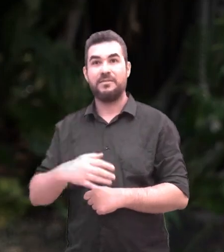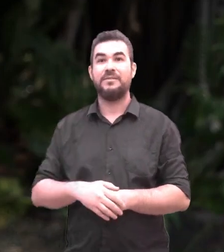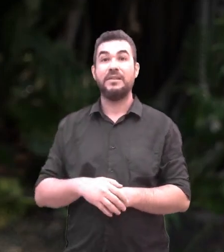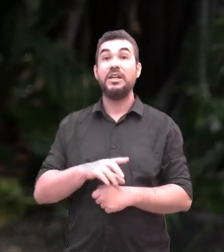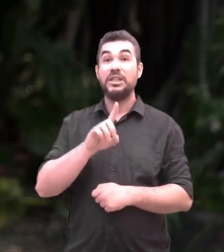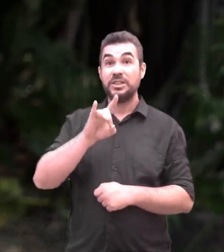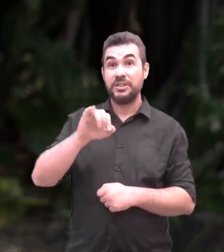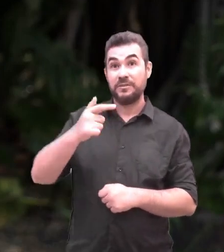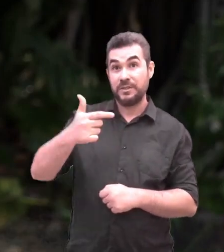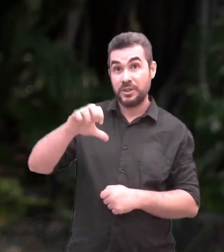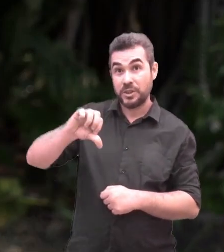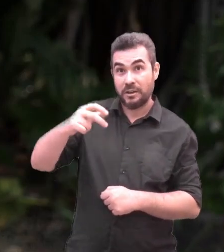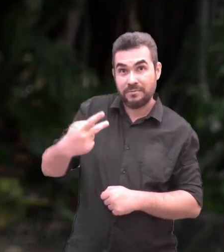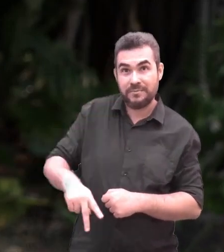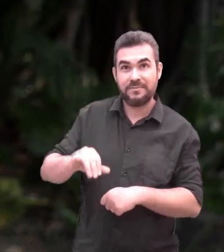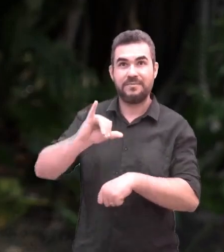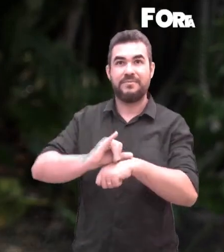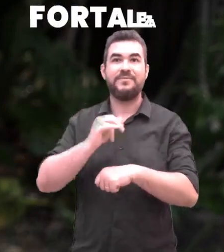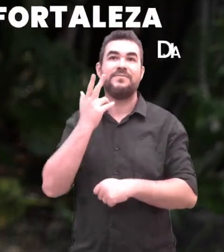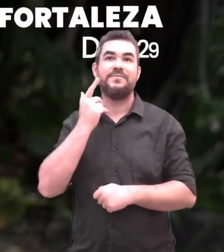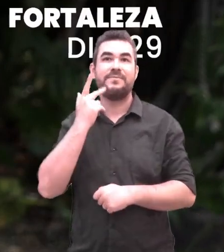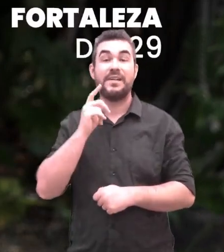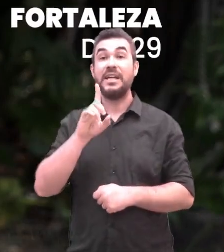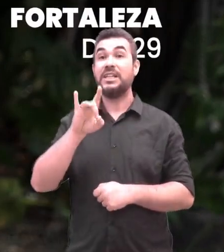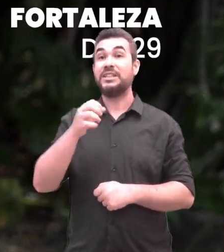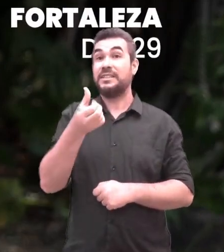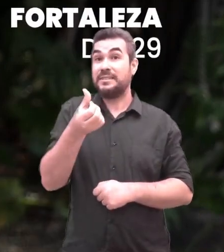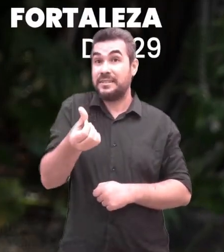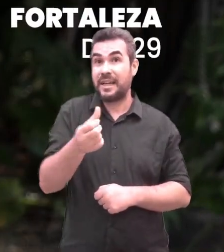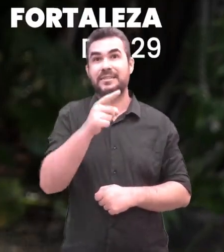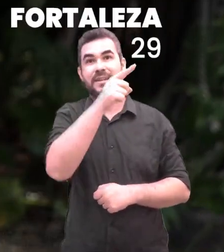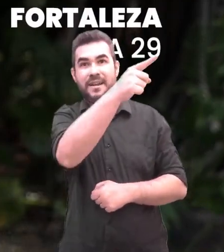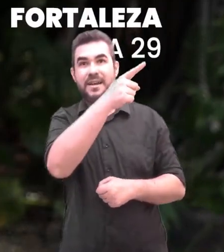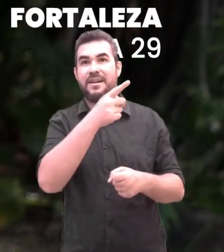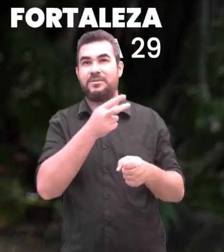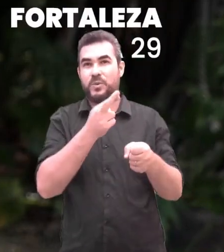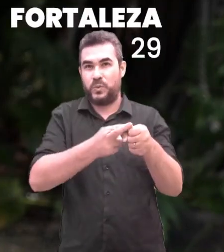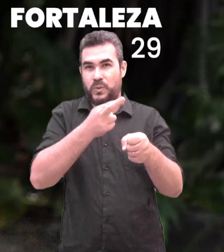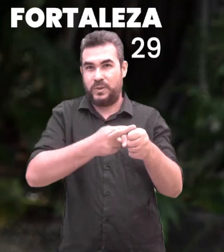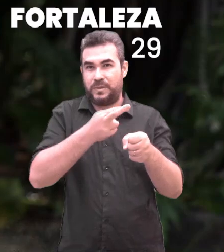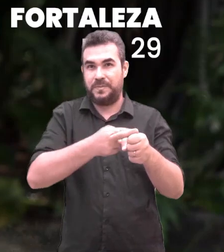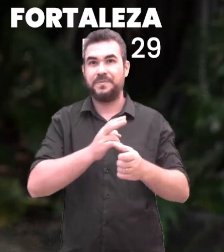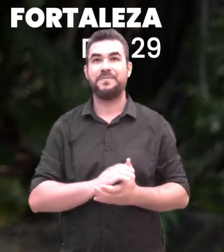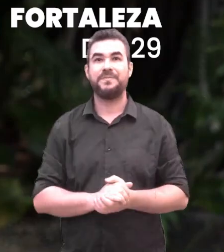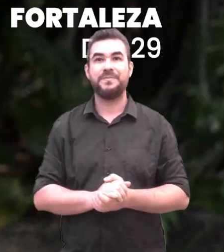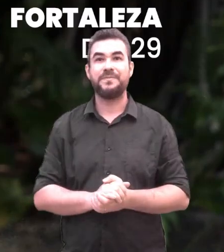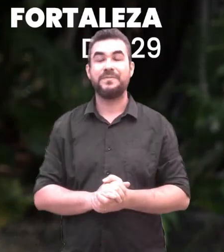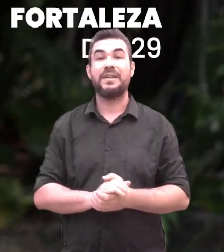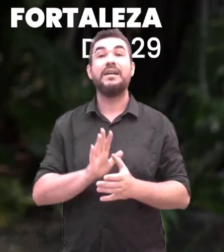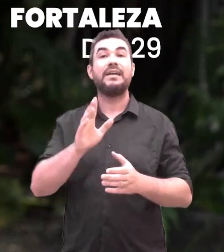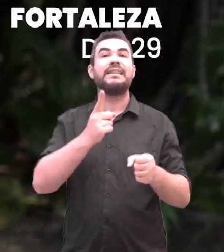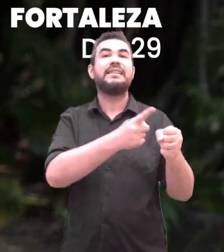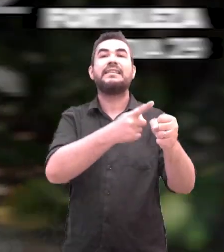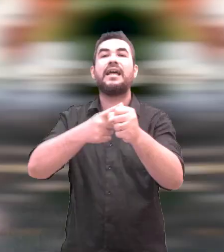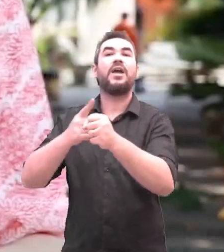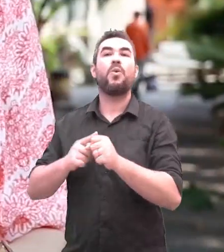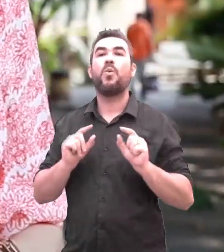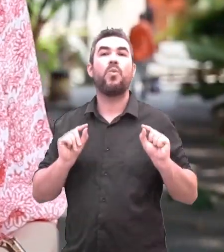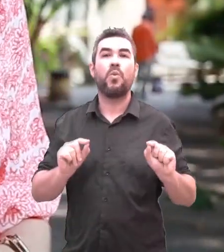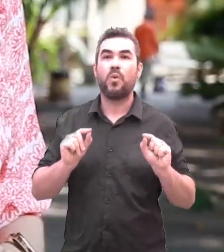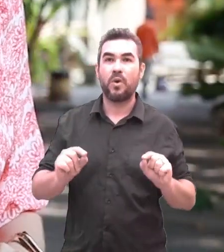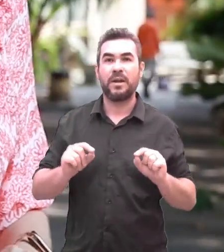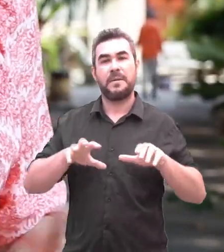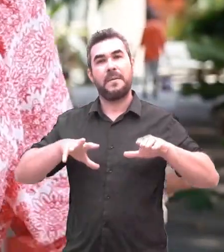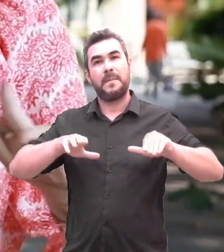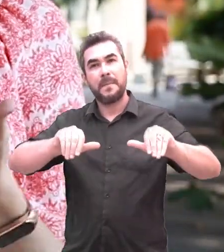dois dias, 23 e 24. E dia 29, em Fortaleza. Dia 6 de novembro, o evento vai ser lá em Rússias. Na